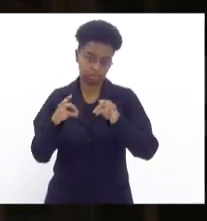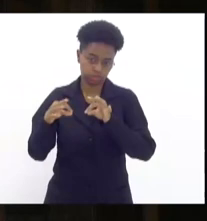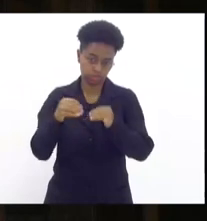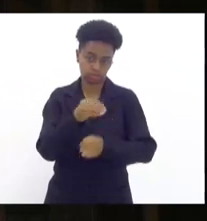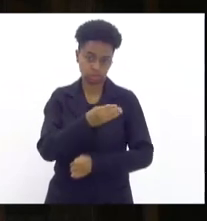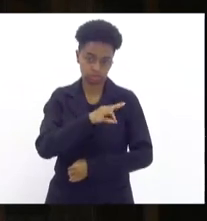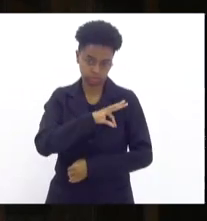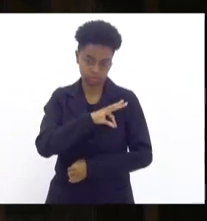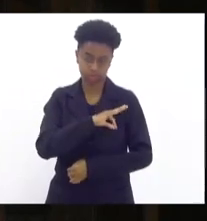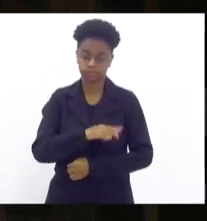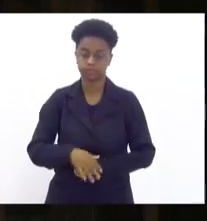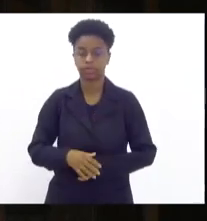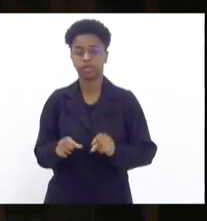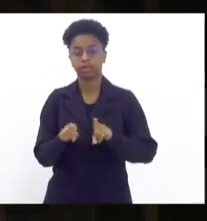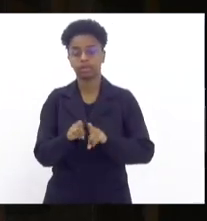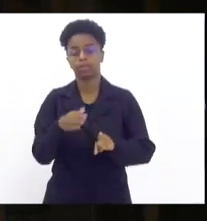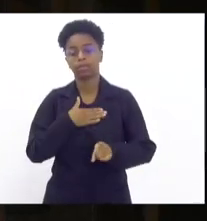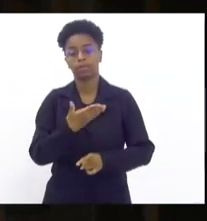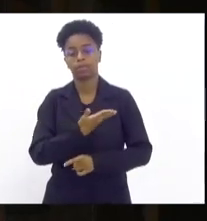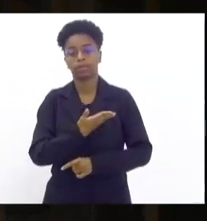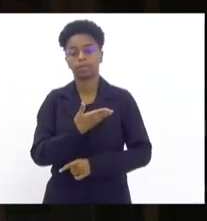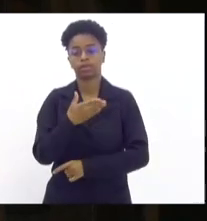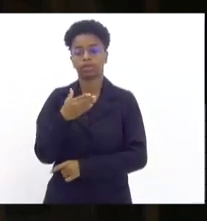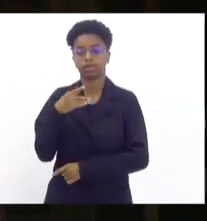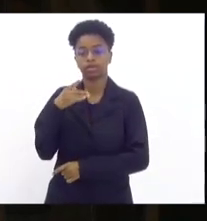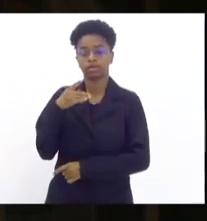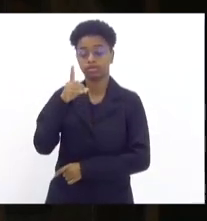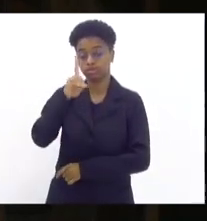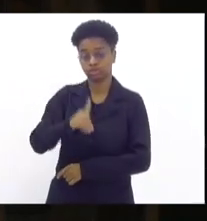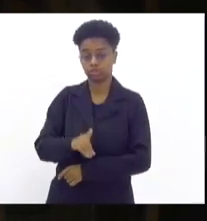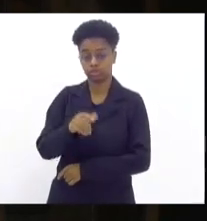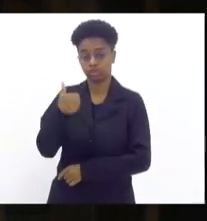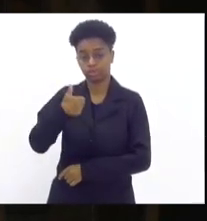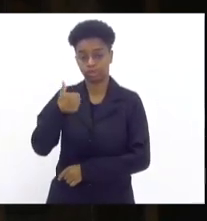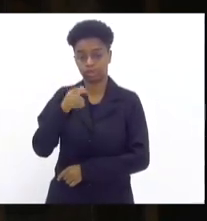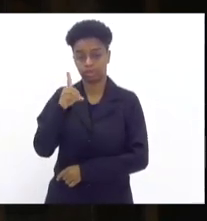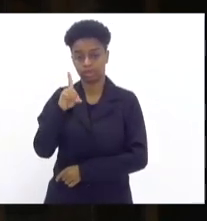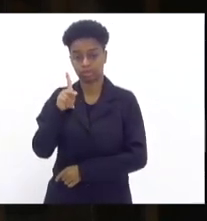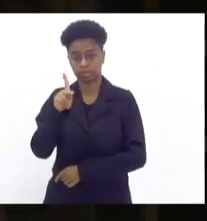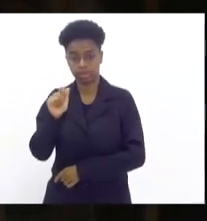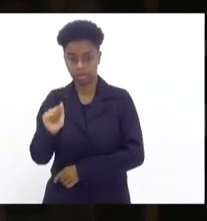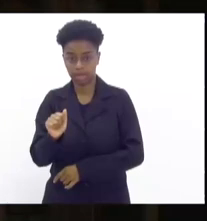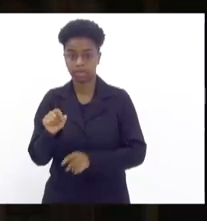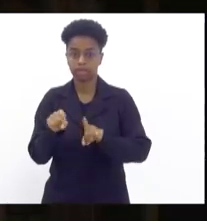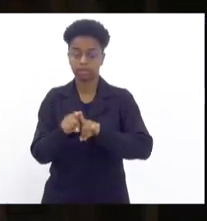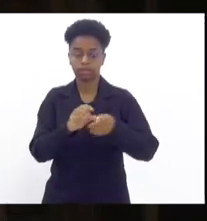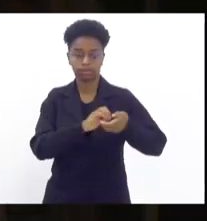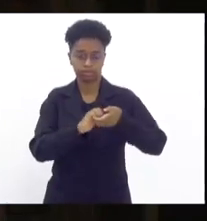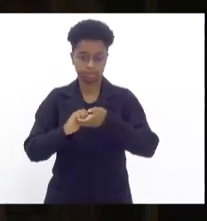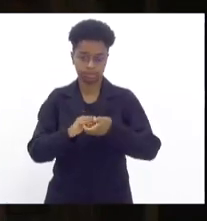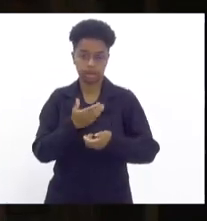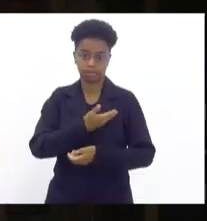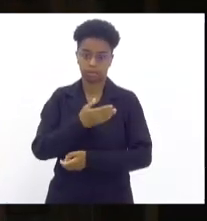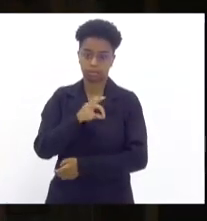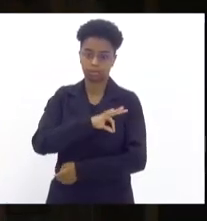E o meu colega diretor do primeiro DPA, doutor Gabriel Ferrando, cumprimento os colegas da Polícia Civil.